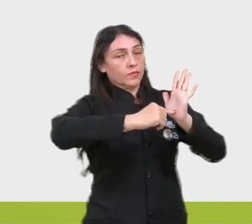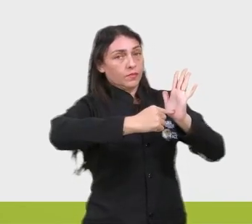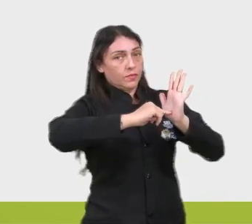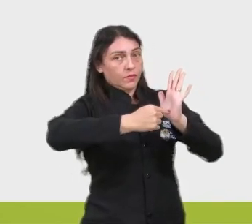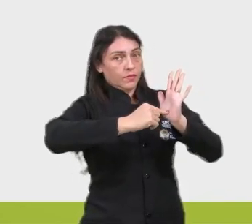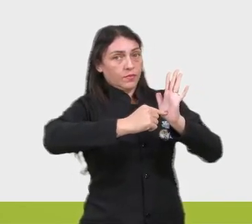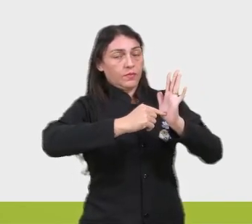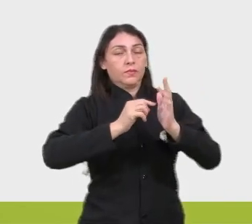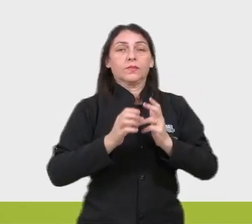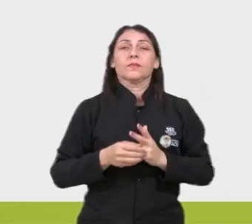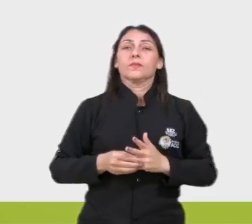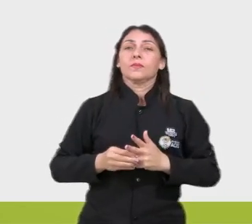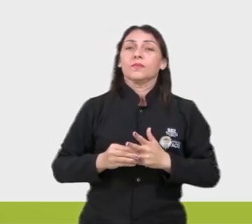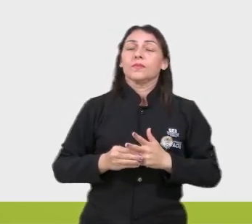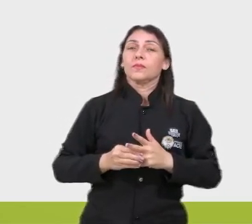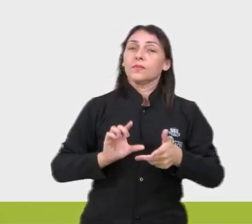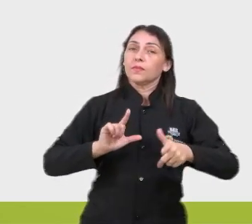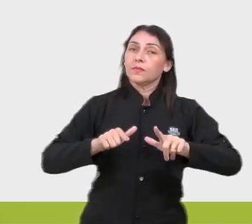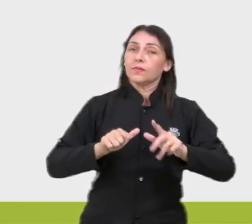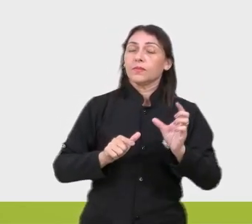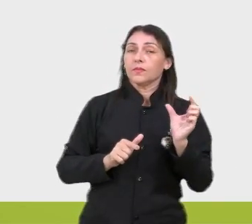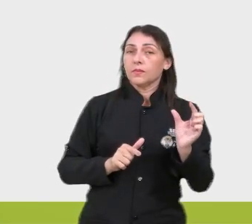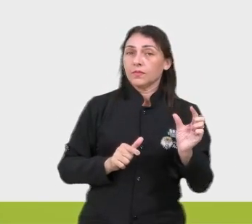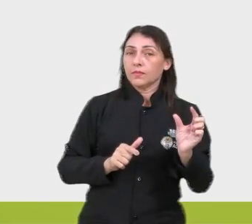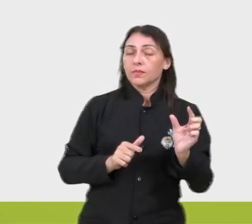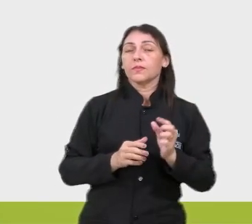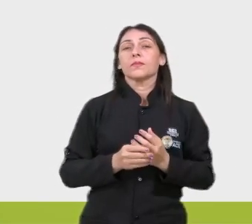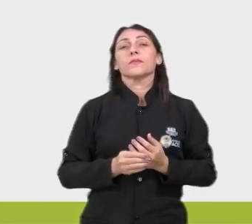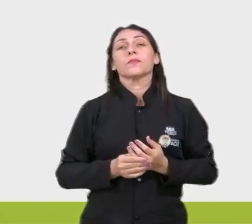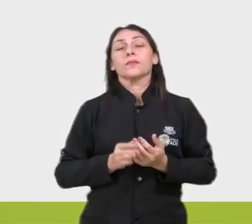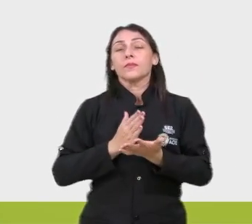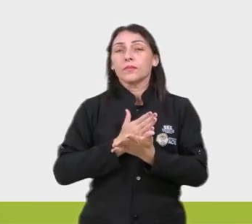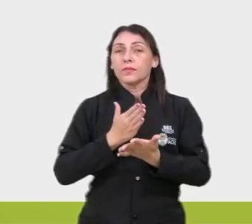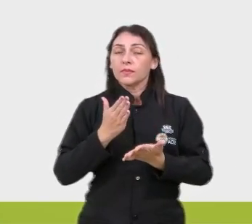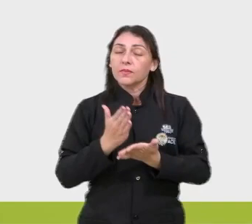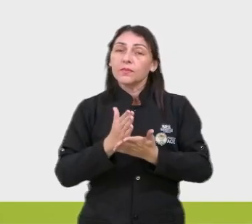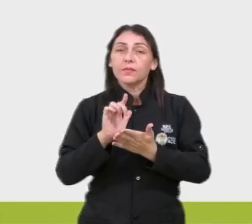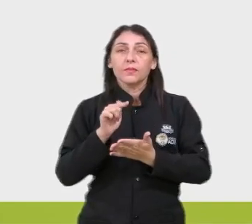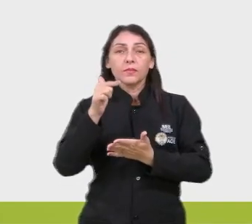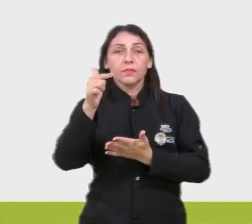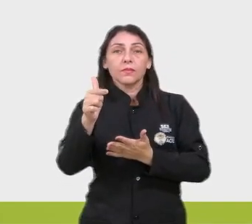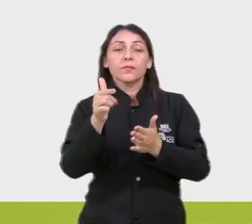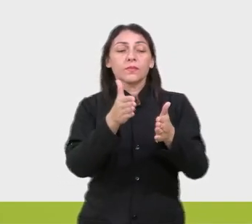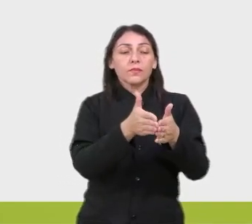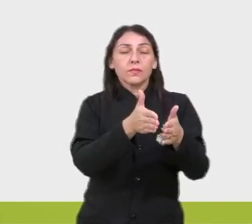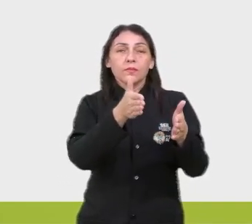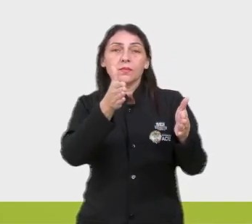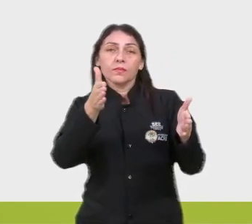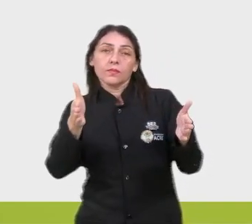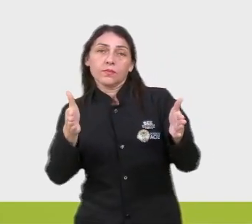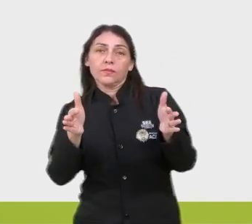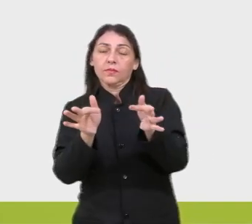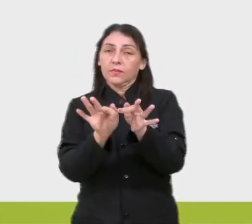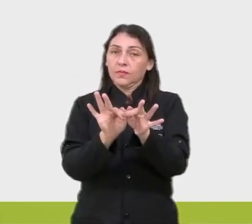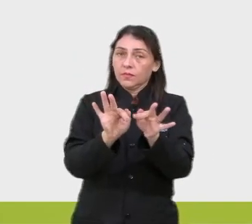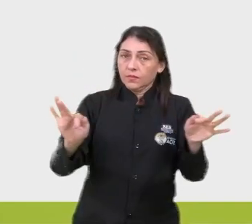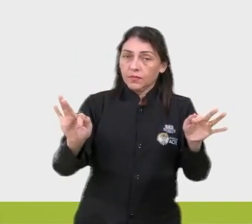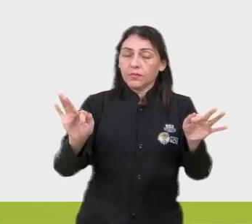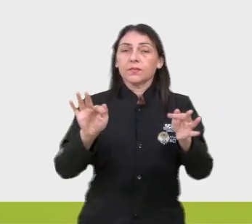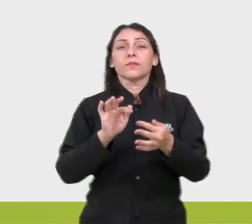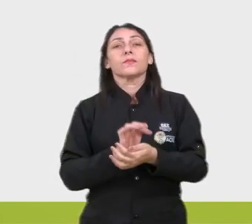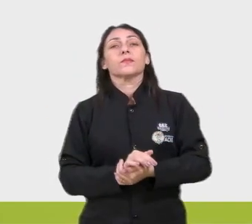e vir aqui com uma letra maiúscula e iniciar um outro período. Tá? Então, essas